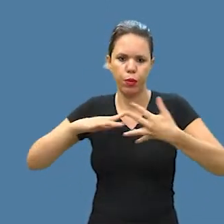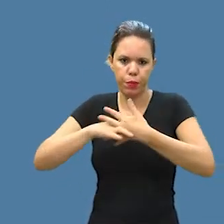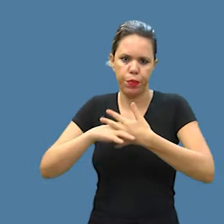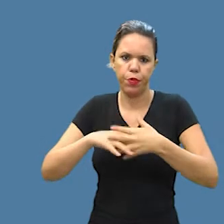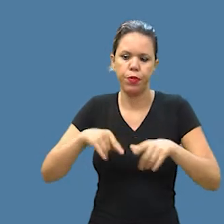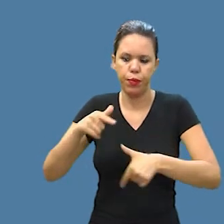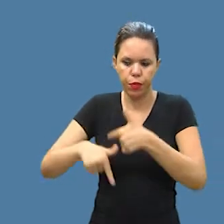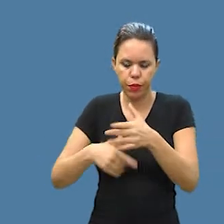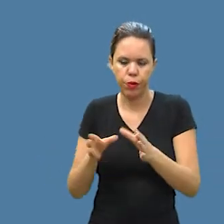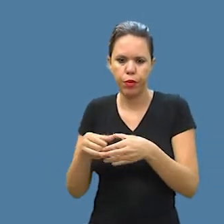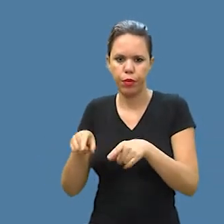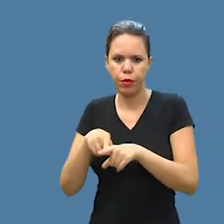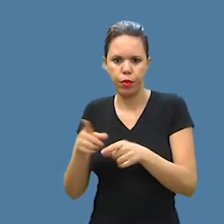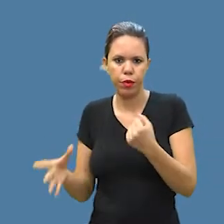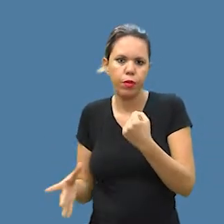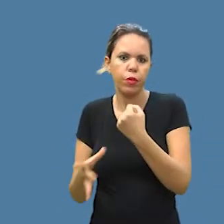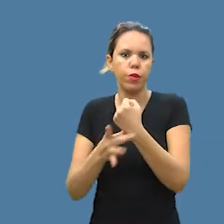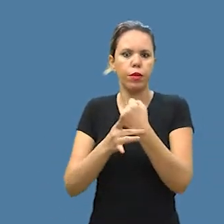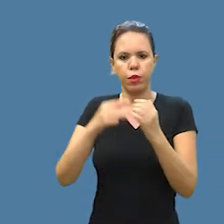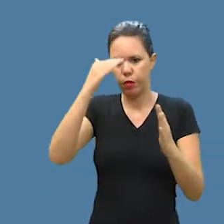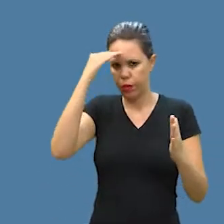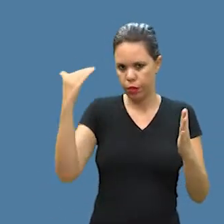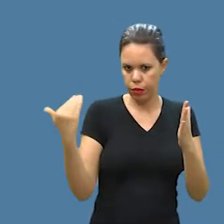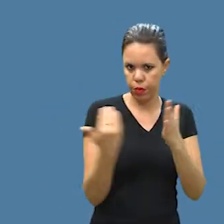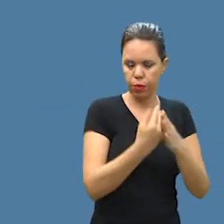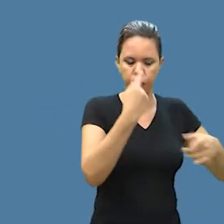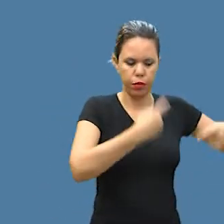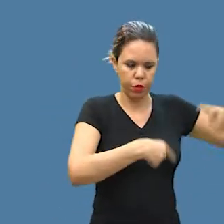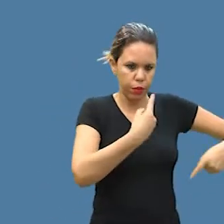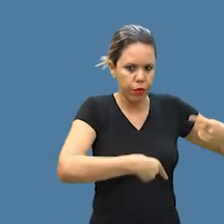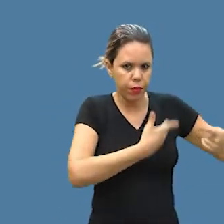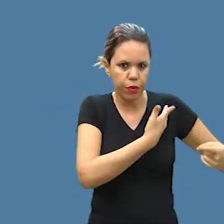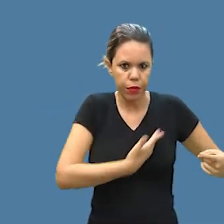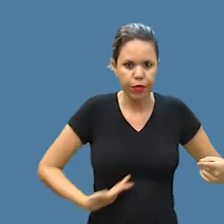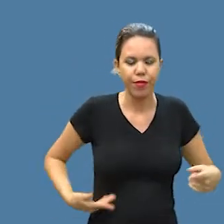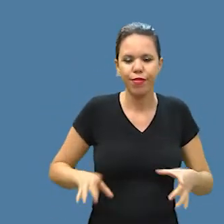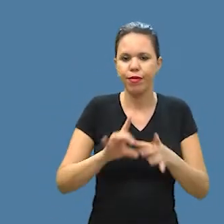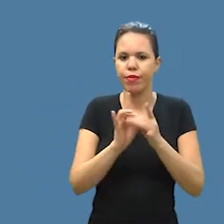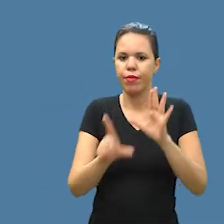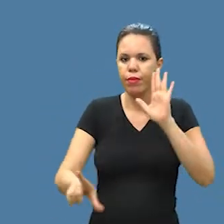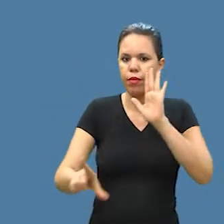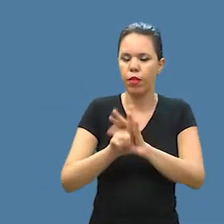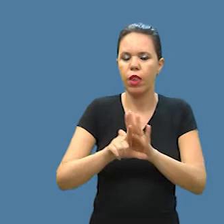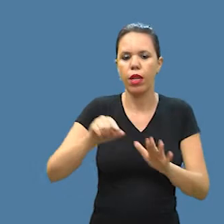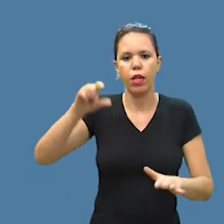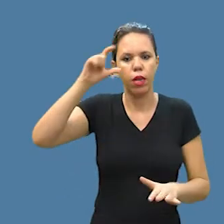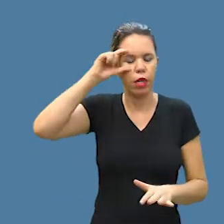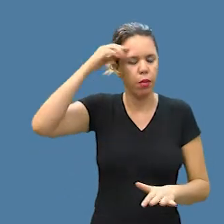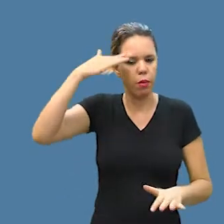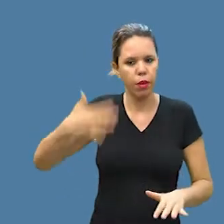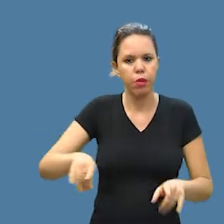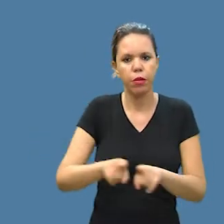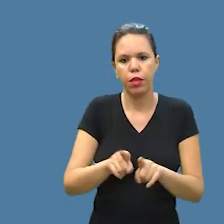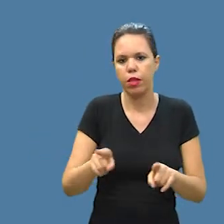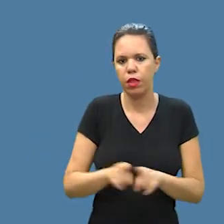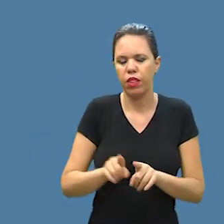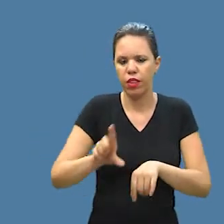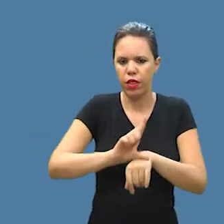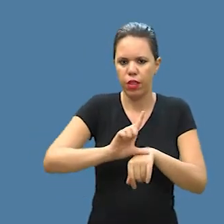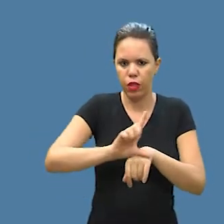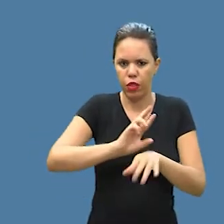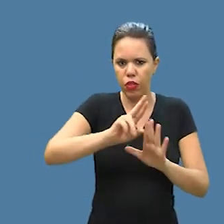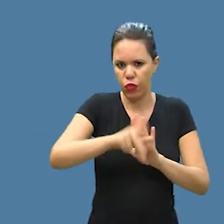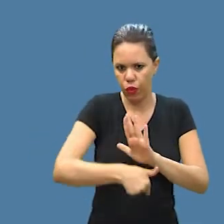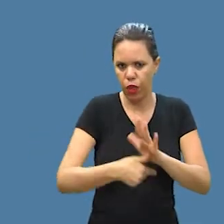Humanos e Cidadania e assegurar o cumprimento das políticas públicas dispostas na Lei Maria da Penha e